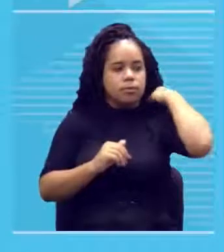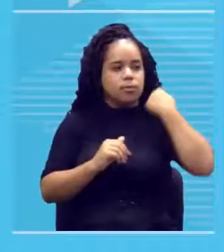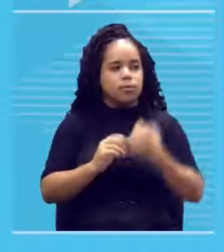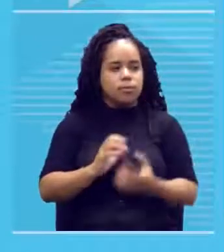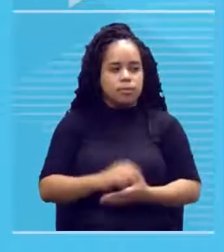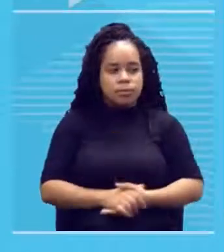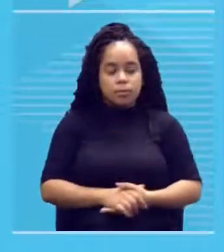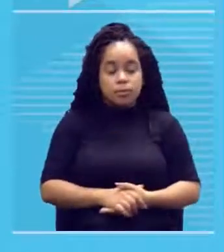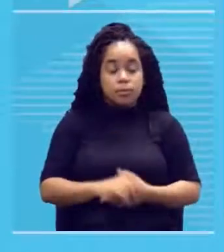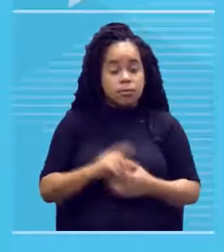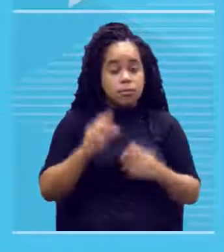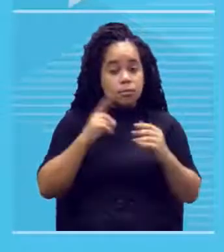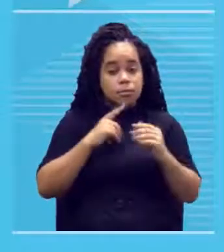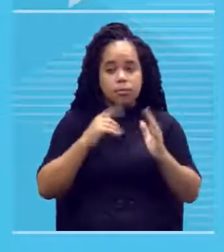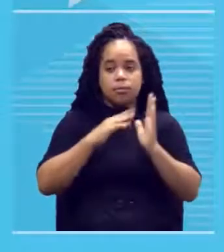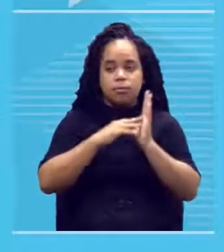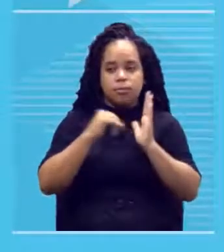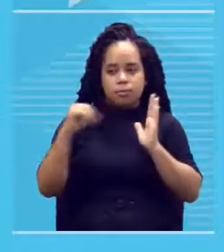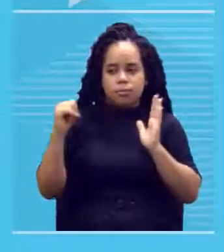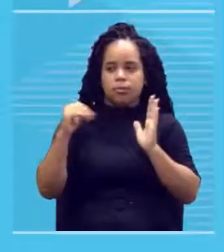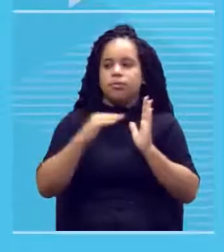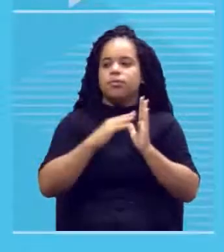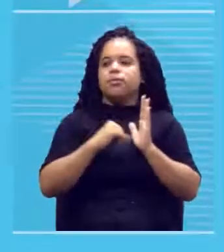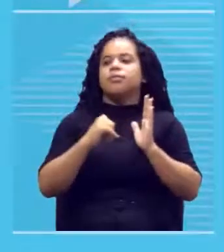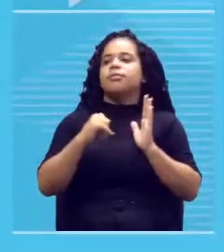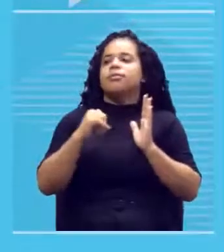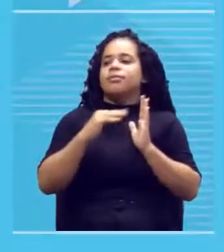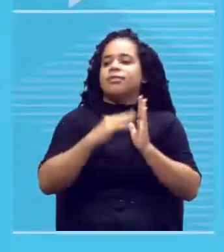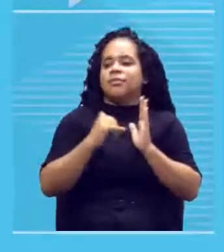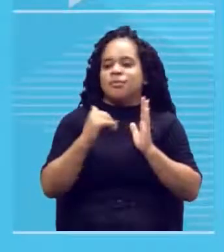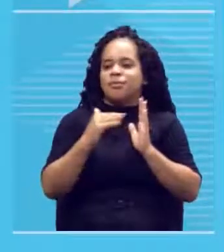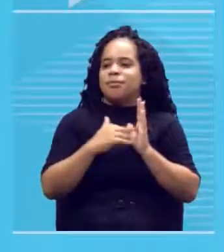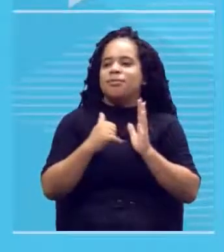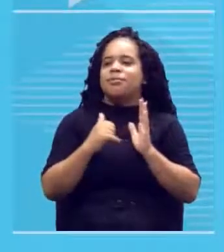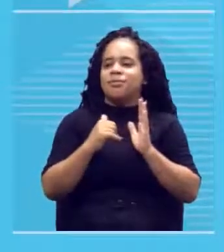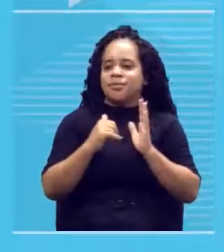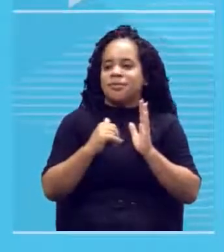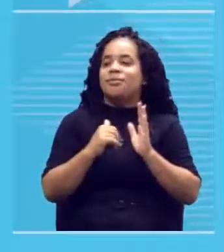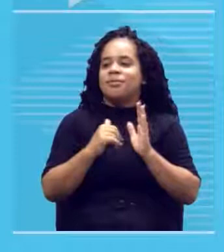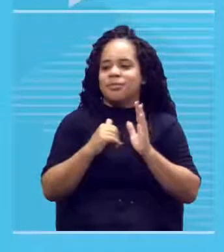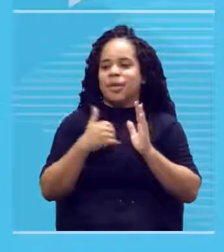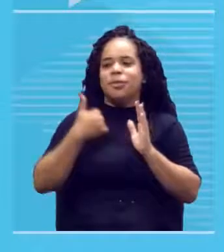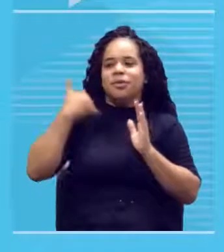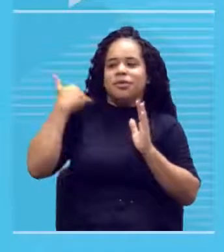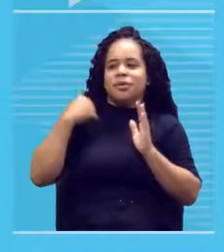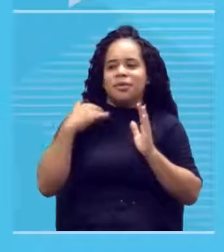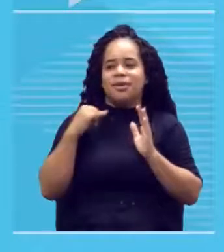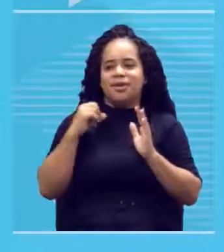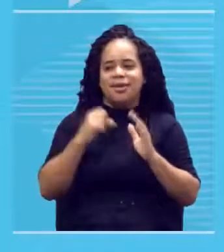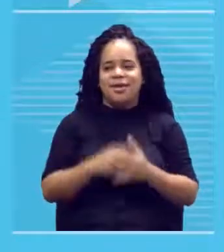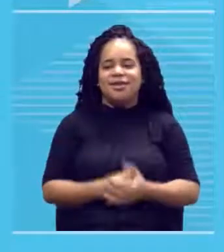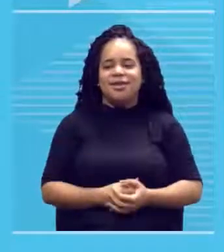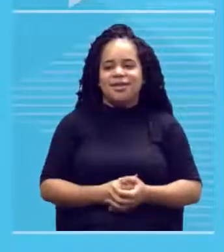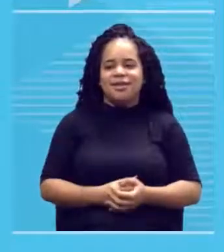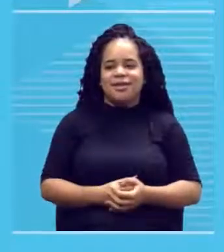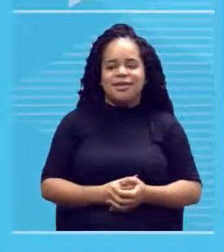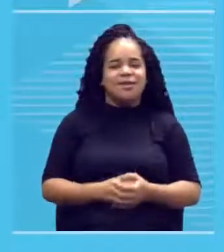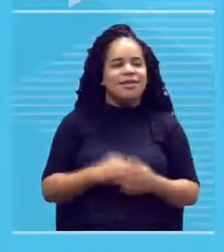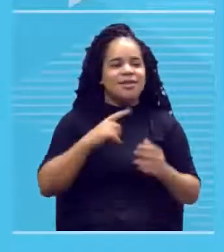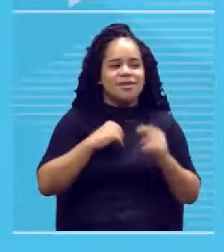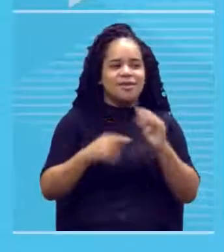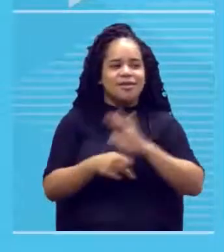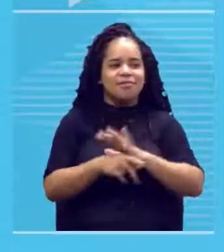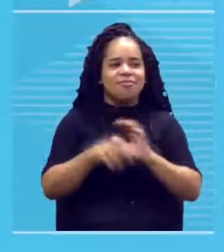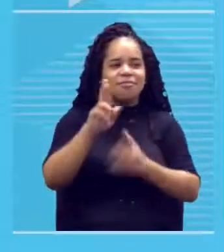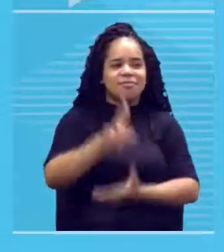estética das flores? Bom, as pinturas podem ser figurativas, que são aquelas com